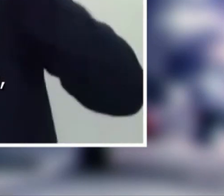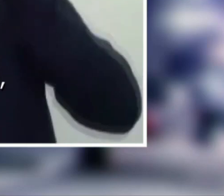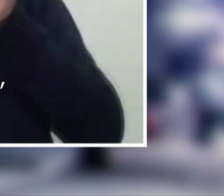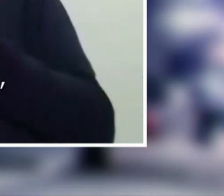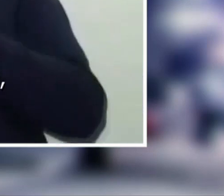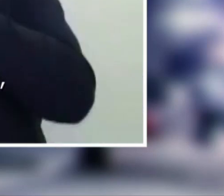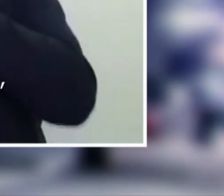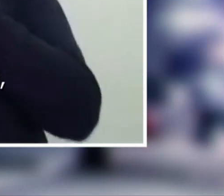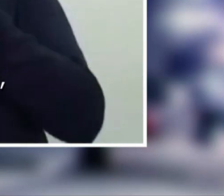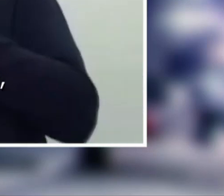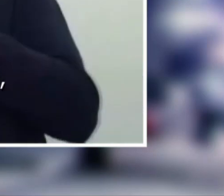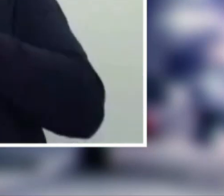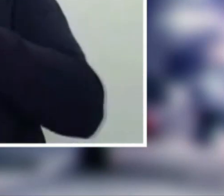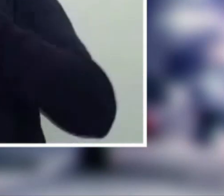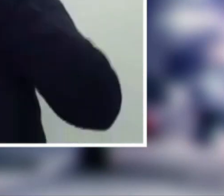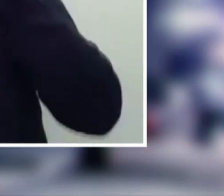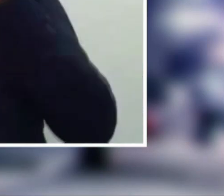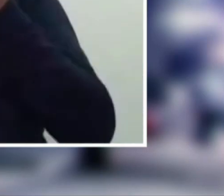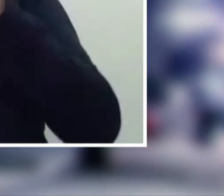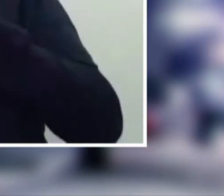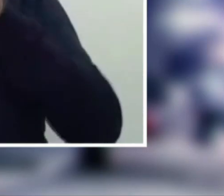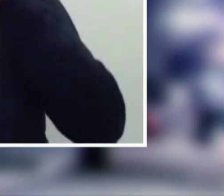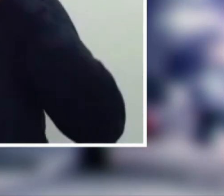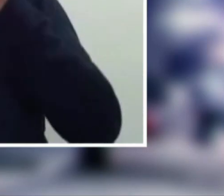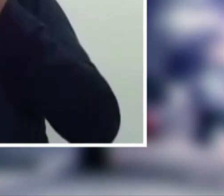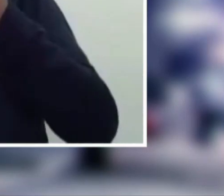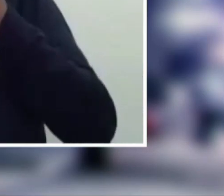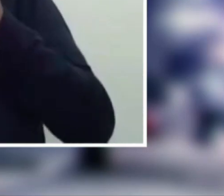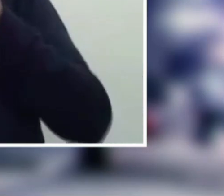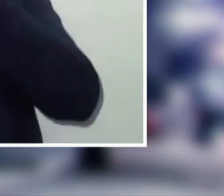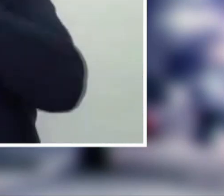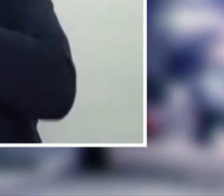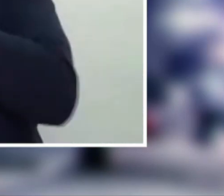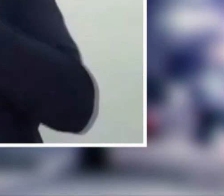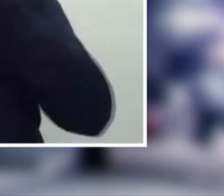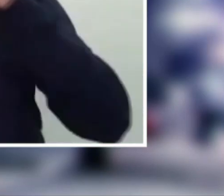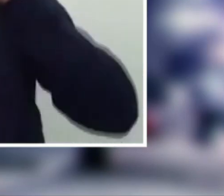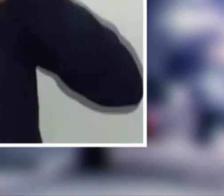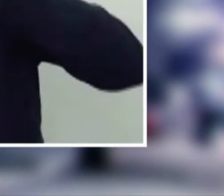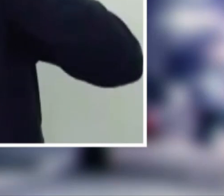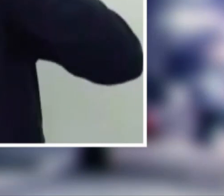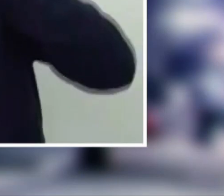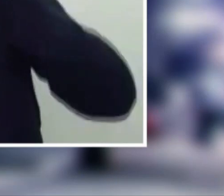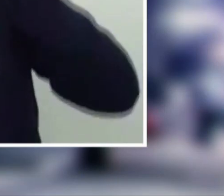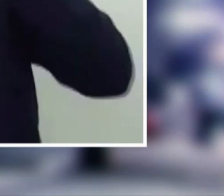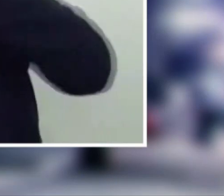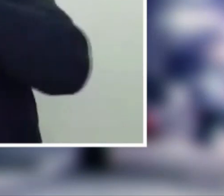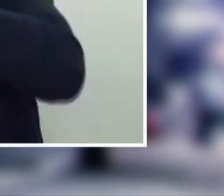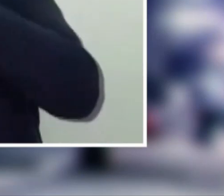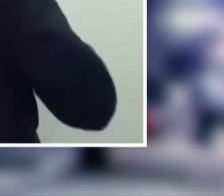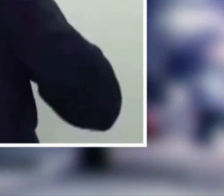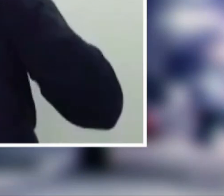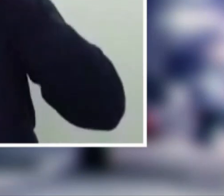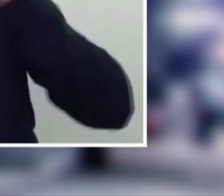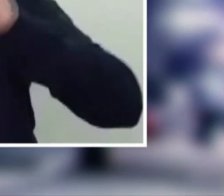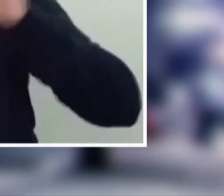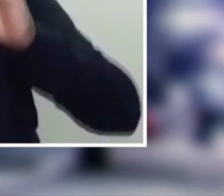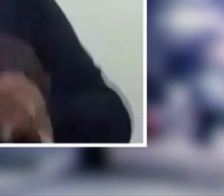contato, porque como pessoas surdos cegas, nós somos assim. Agradeço à TV Cultura pelo convite. Muito obrigado, viu?